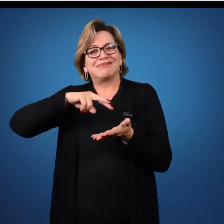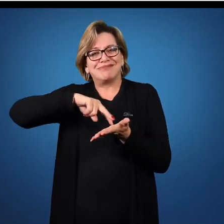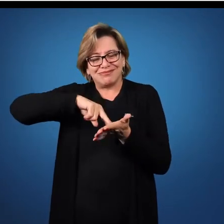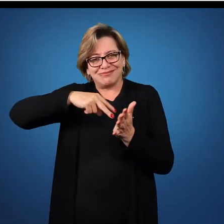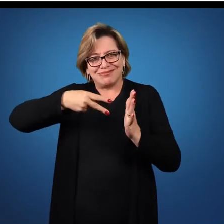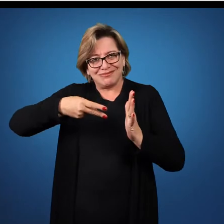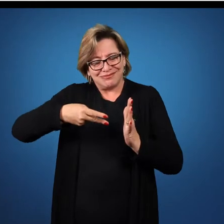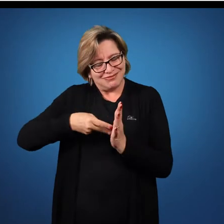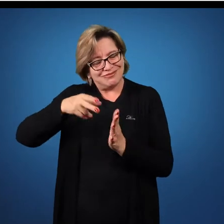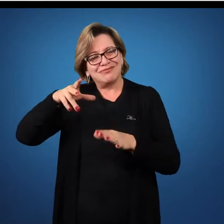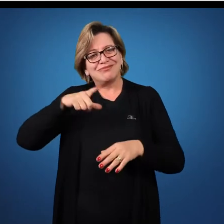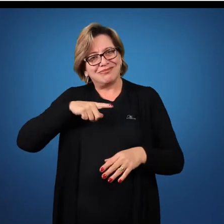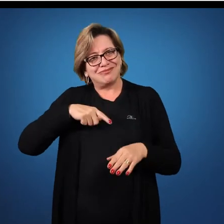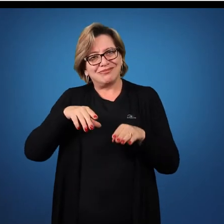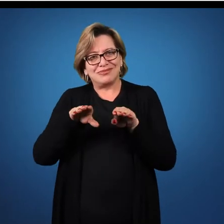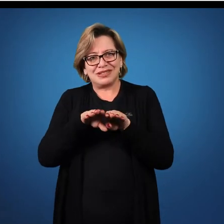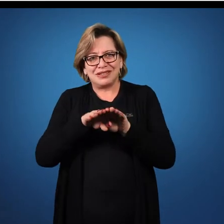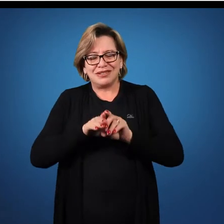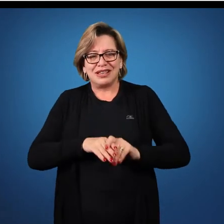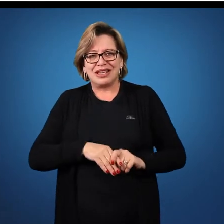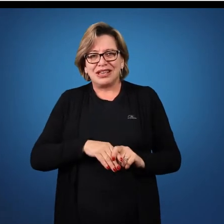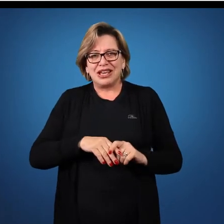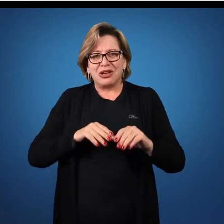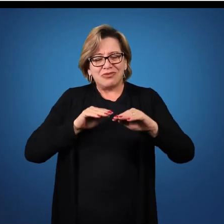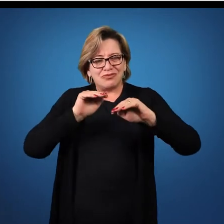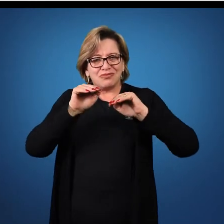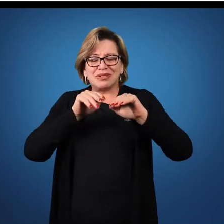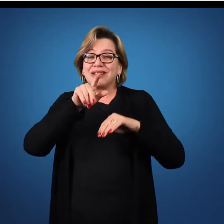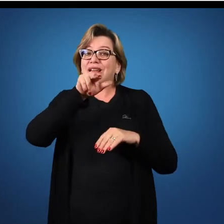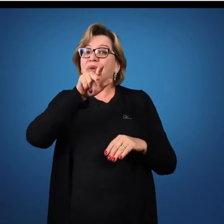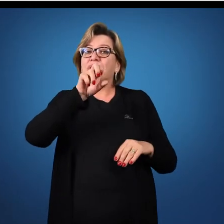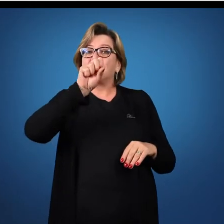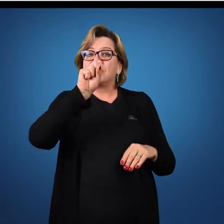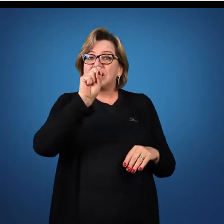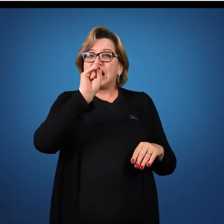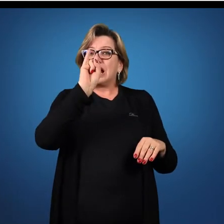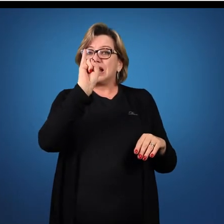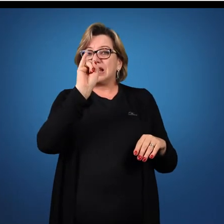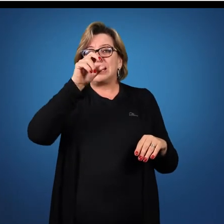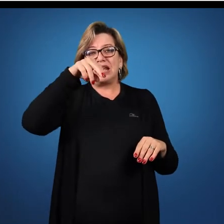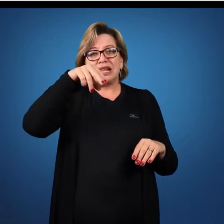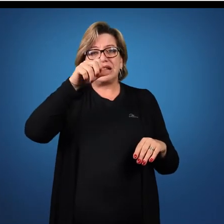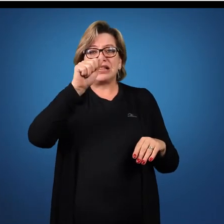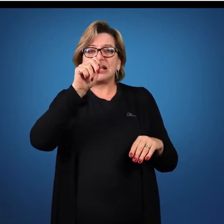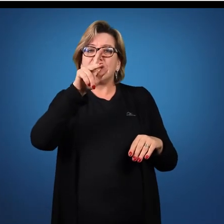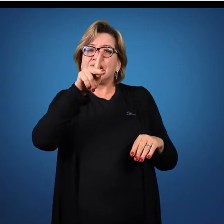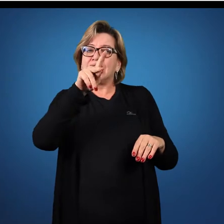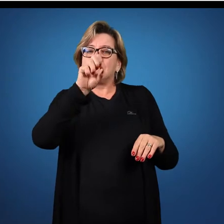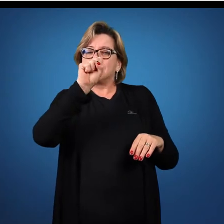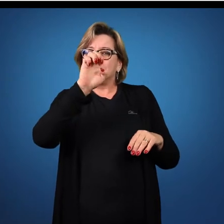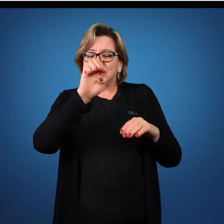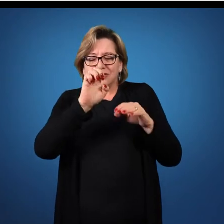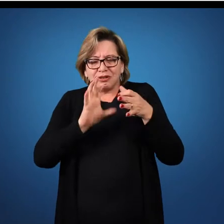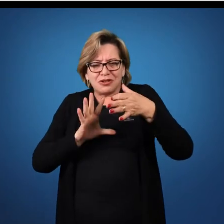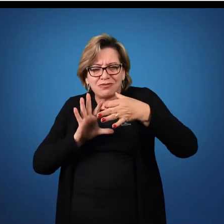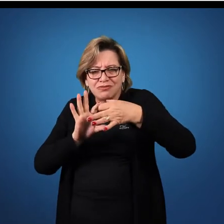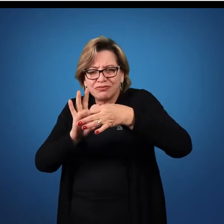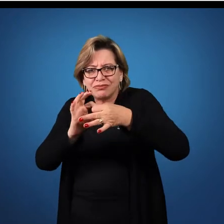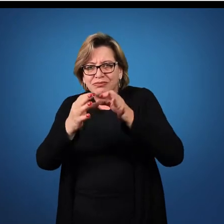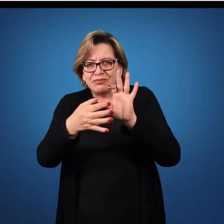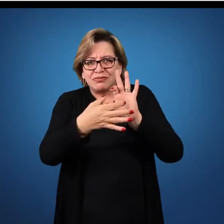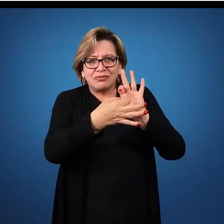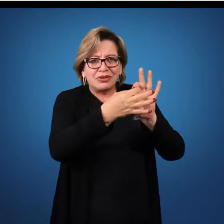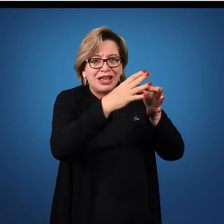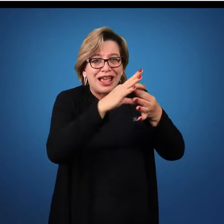nossos movimentos são como sinapses cognitivas. Eles vão se juntando até formar um grande dicionário, que seria o nosso